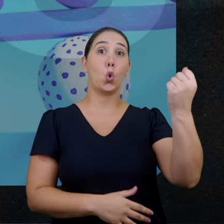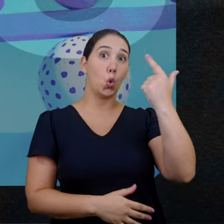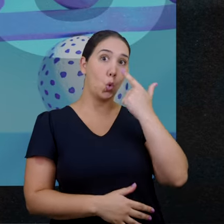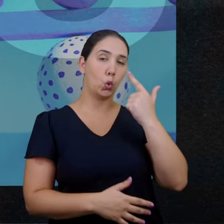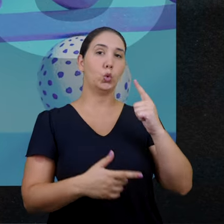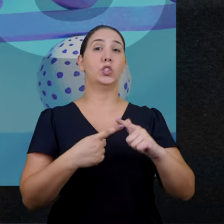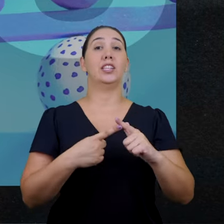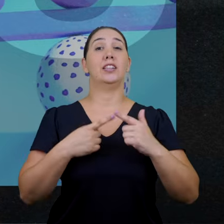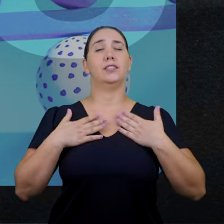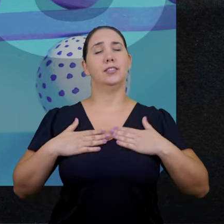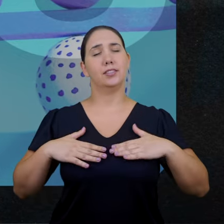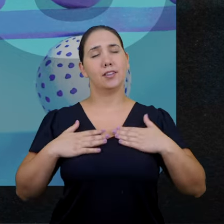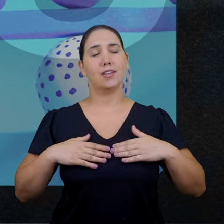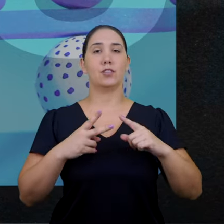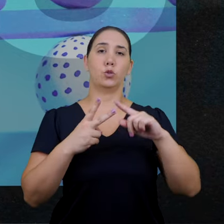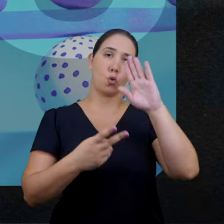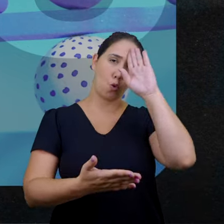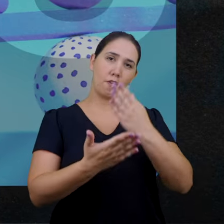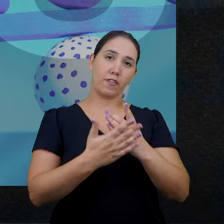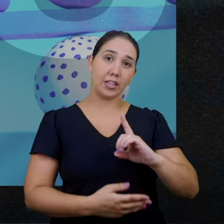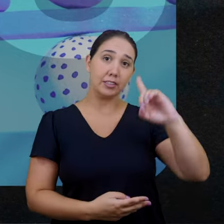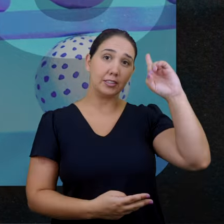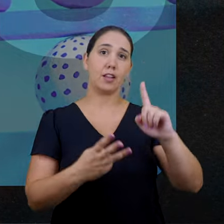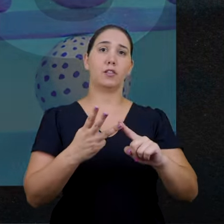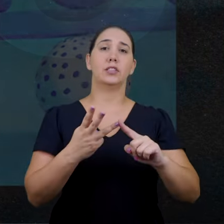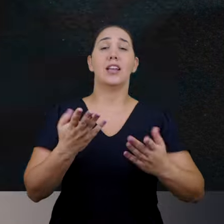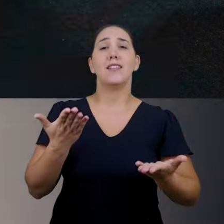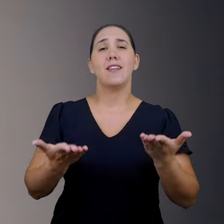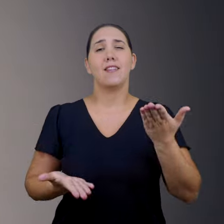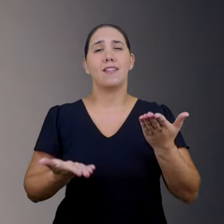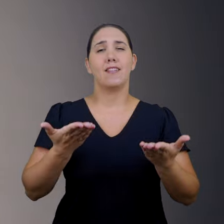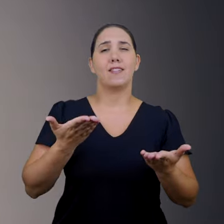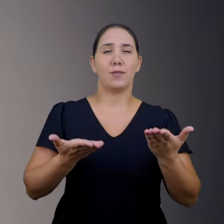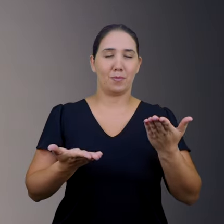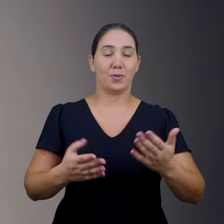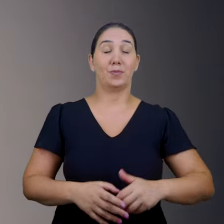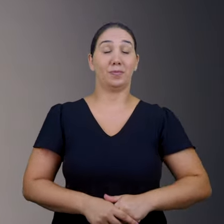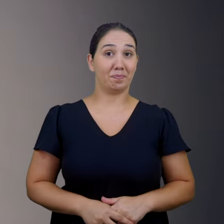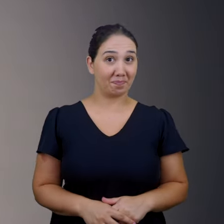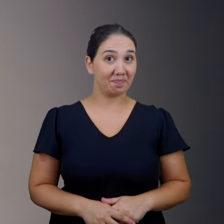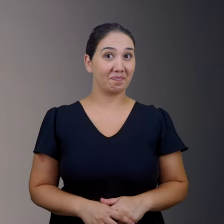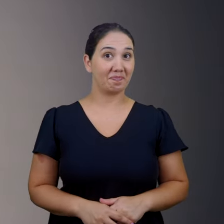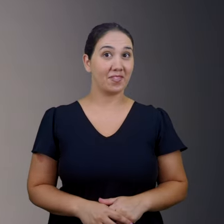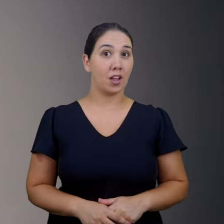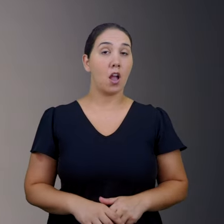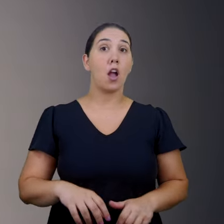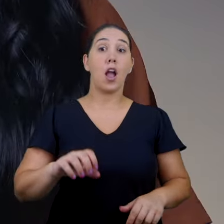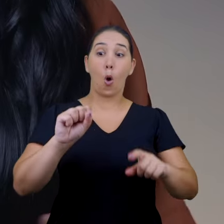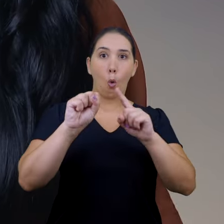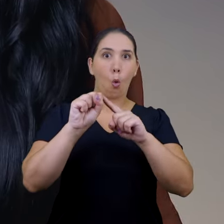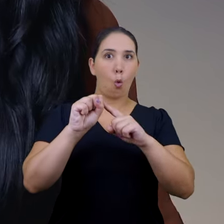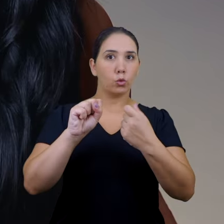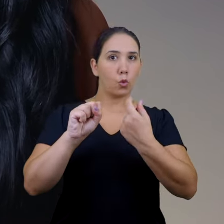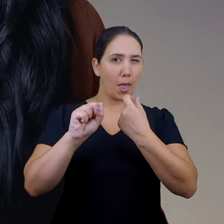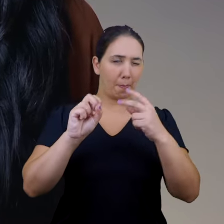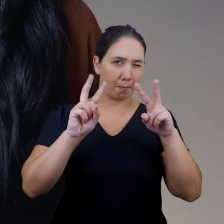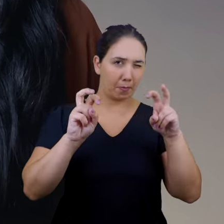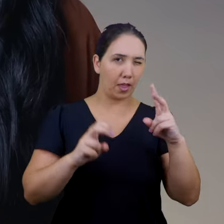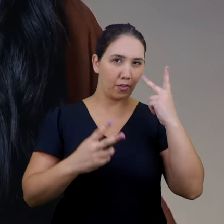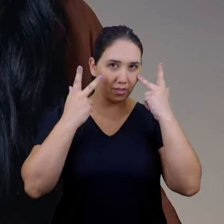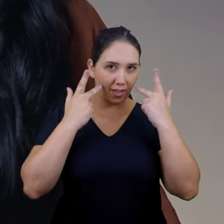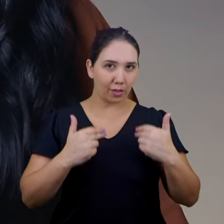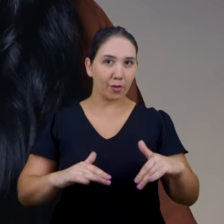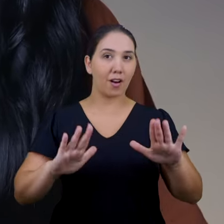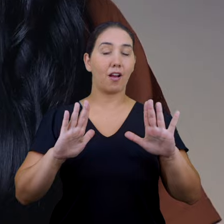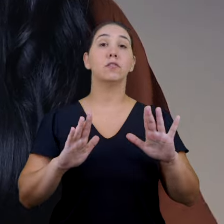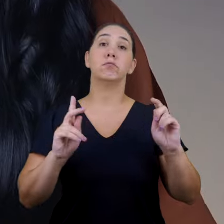descanso, confiança em Deus e temperança, ou seja, equilíbrio em todas as ações. Aliados, estes